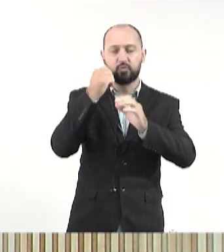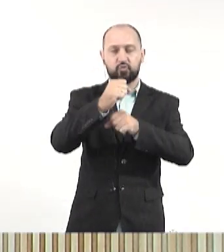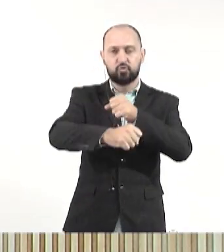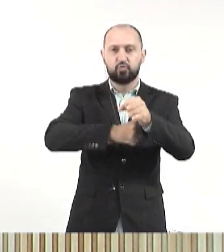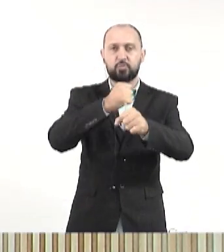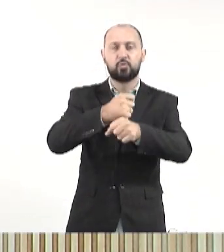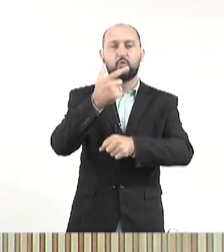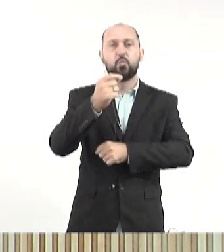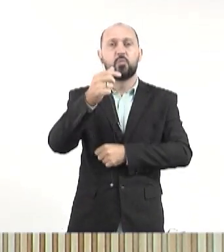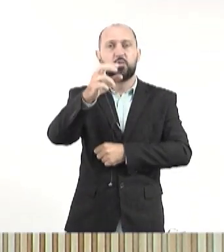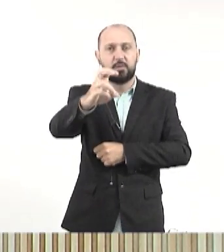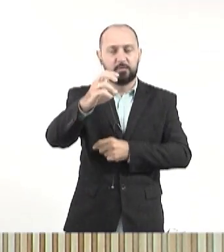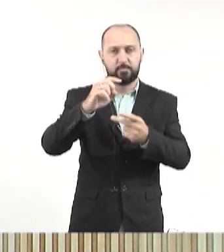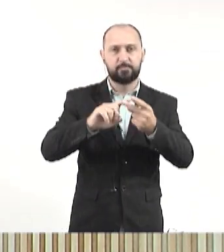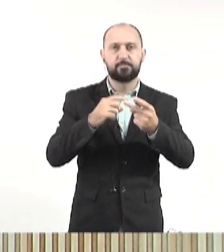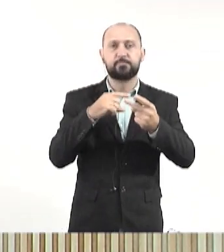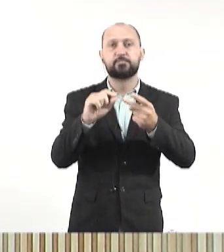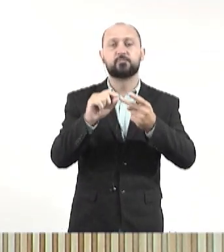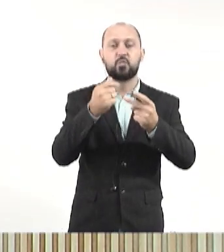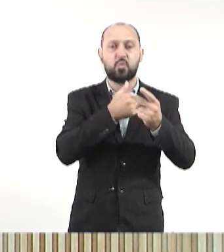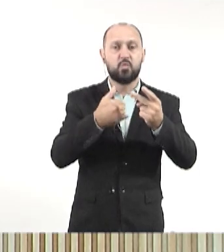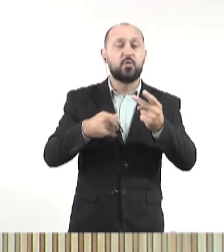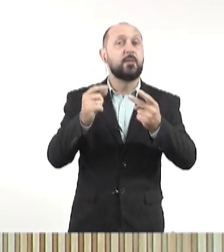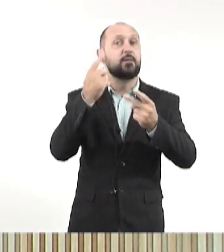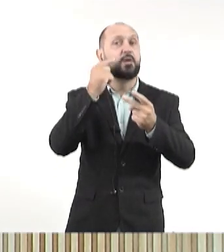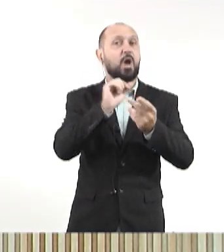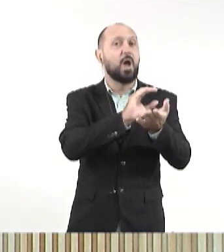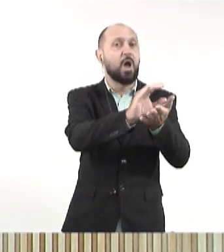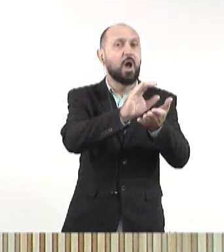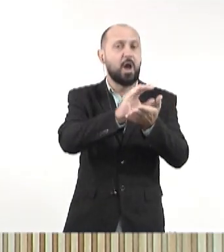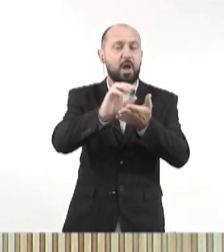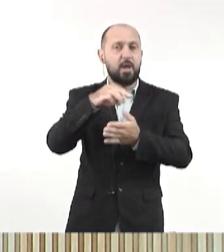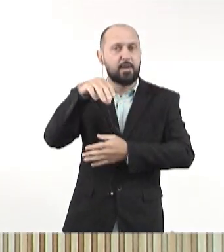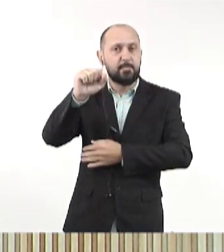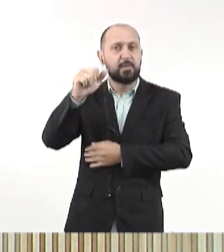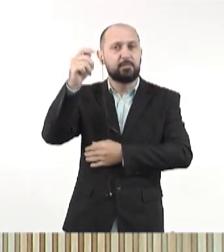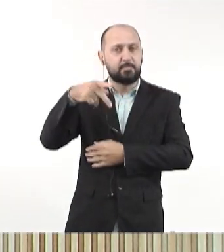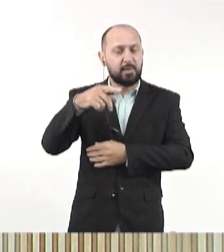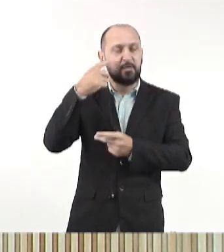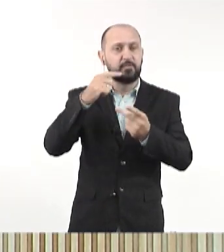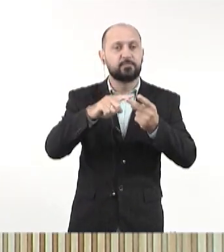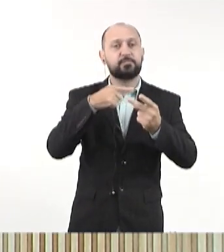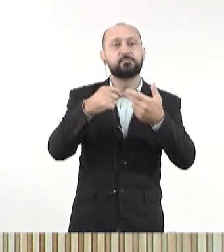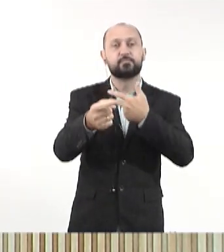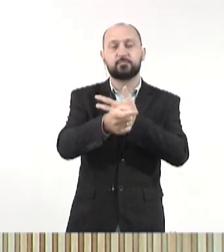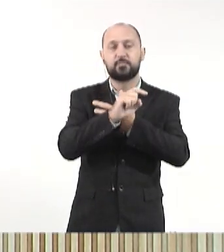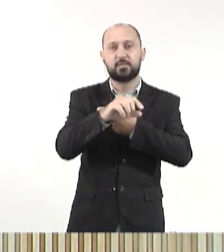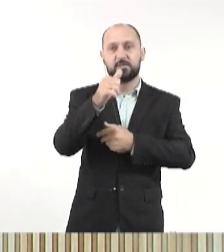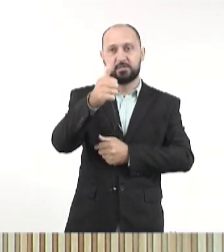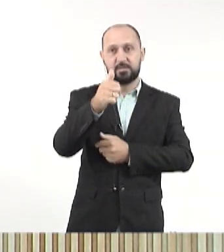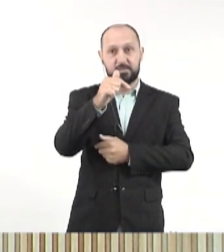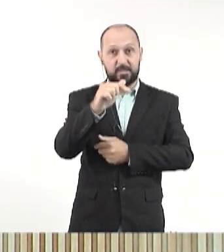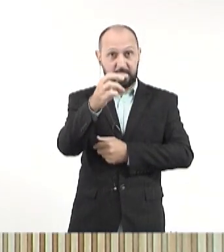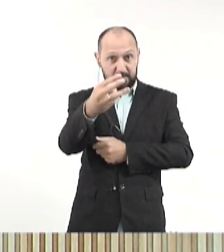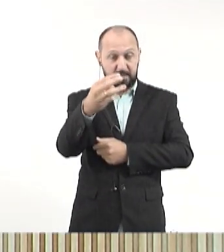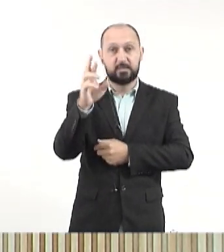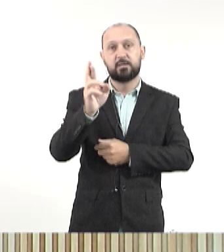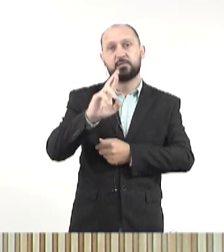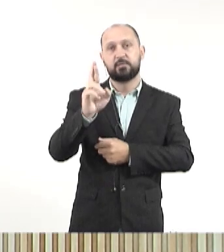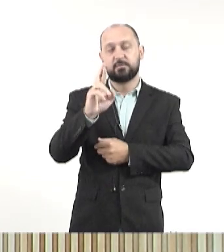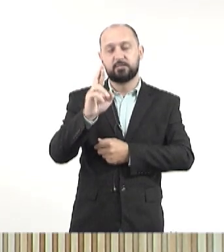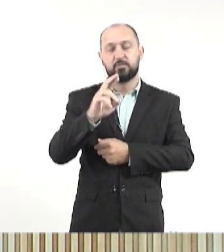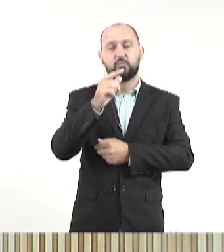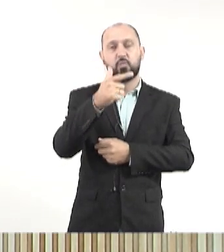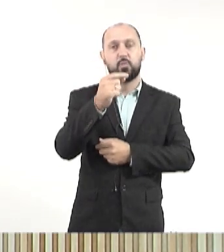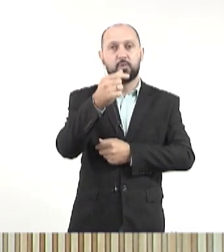aqui, em 2025, no ano que vem, o governo deve repassar, então, ao MS-PREV, Poder Executivo, quase 173 milhões de reais,